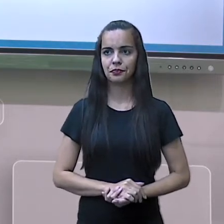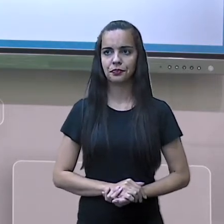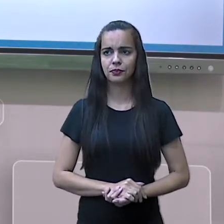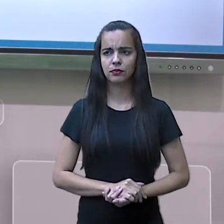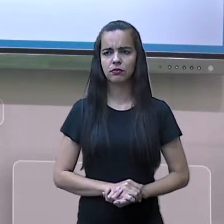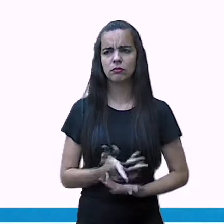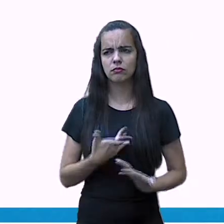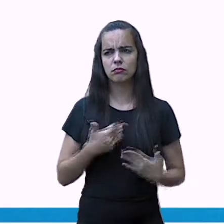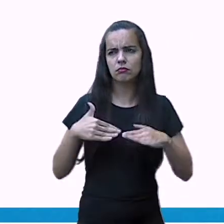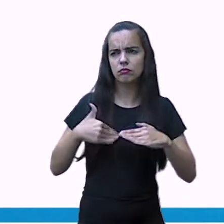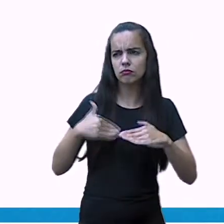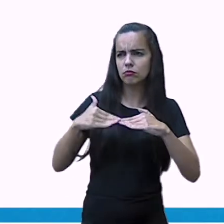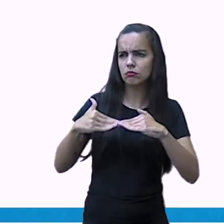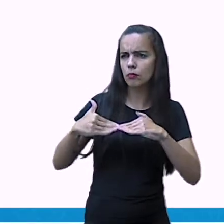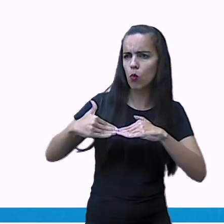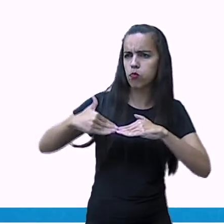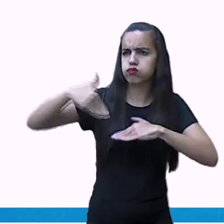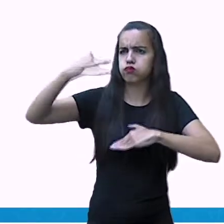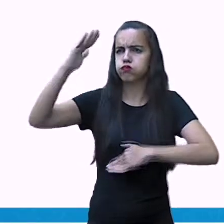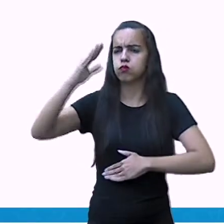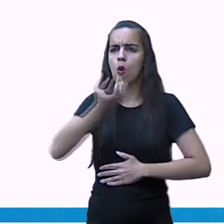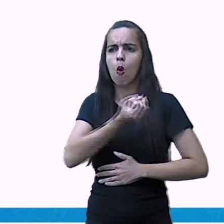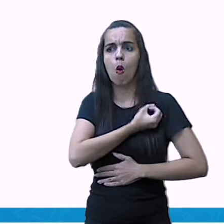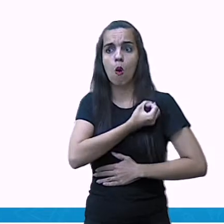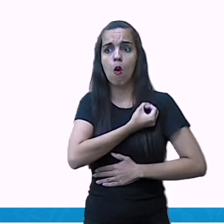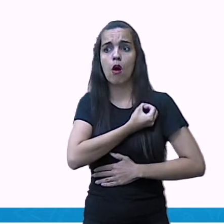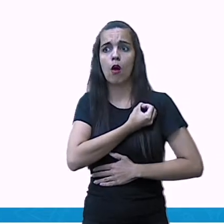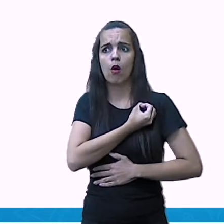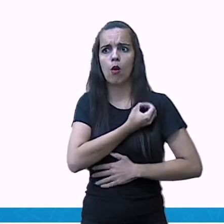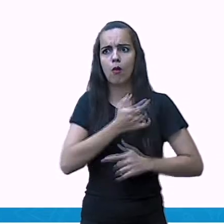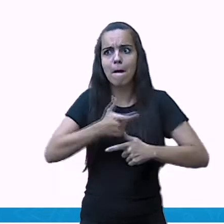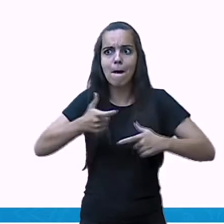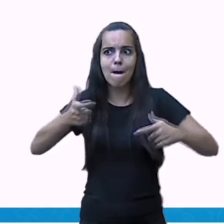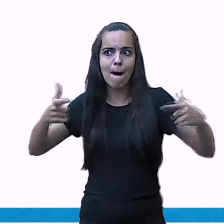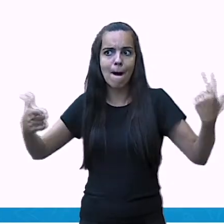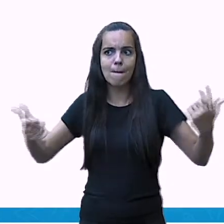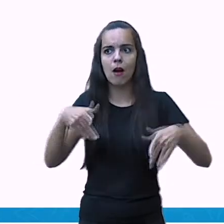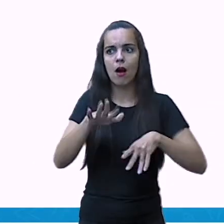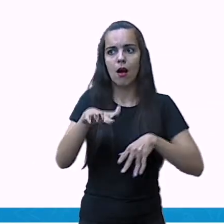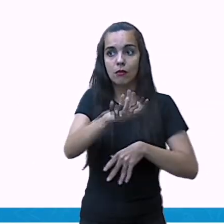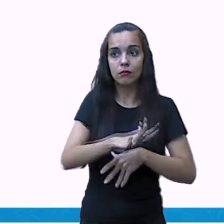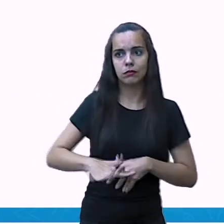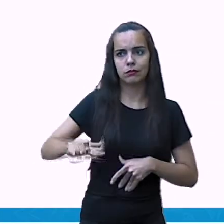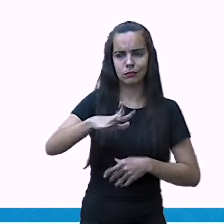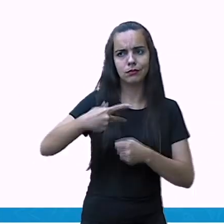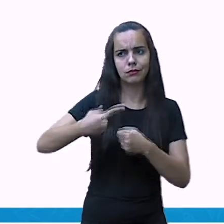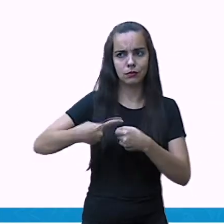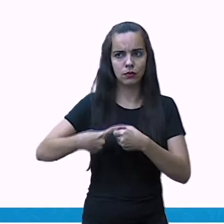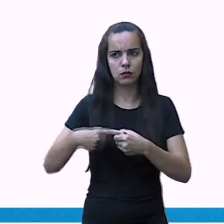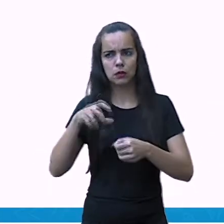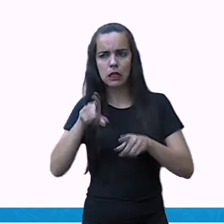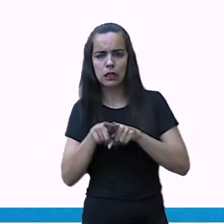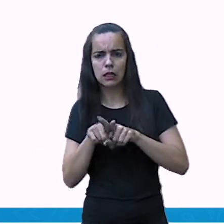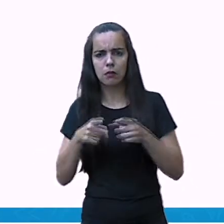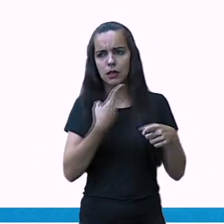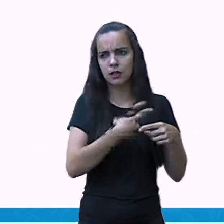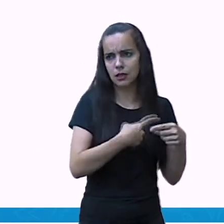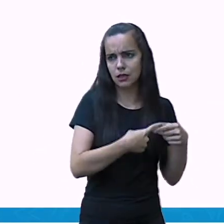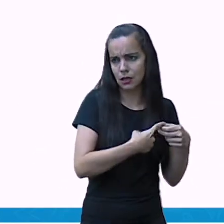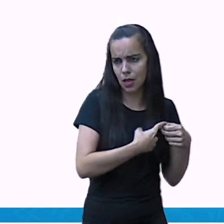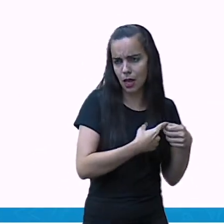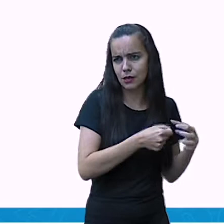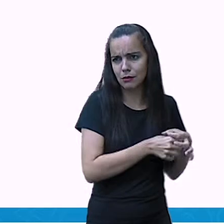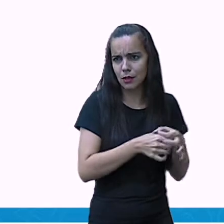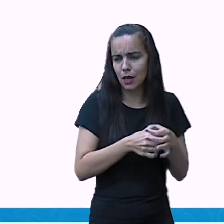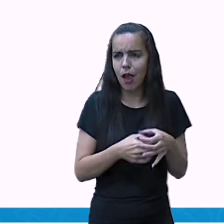À medida que aumenta o número de habitantes, a área urbana do município se